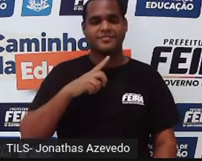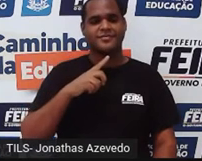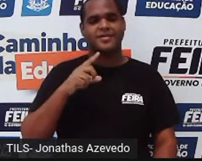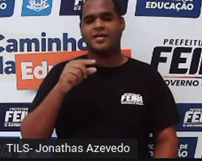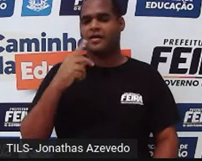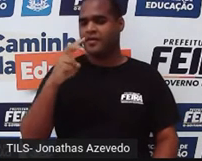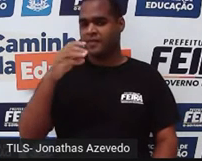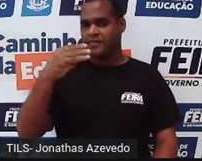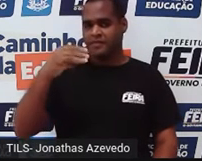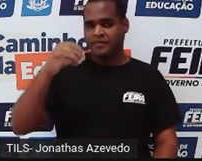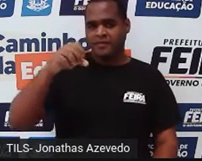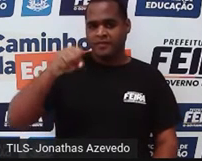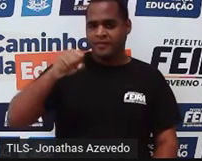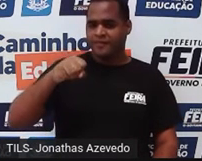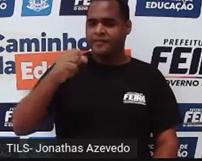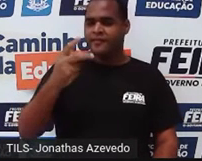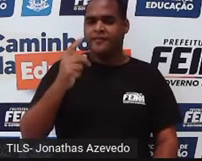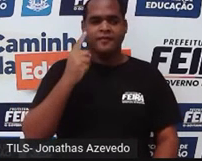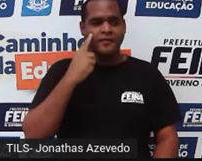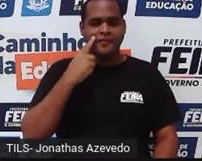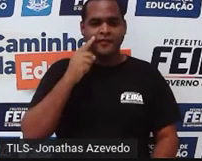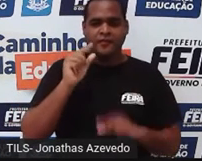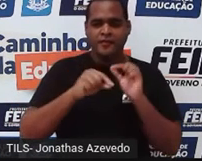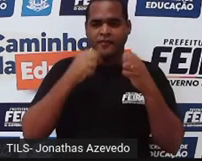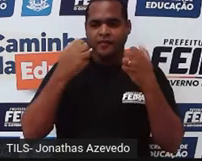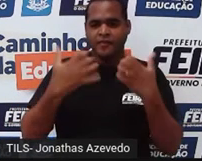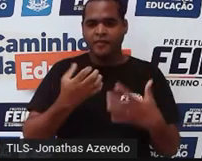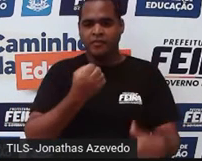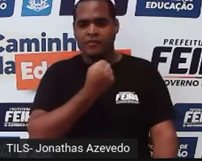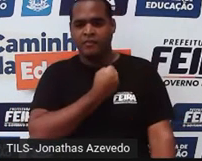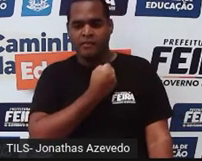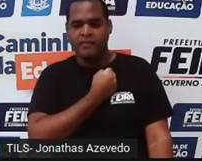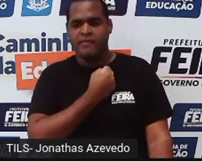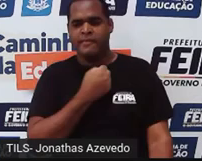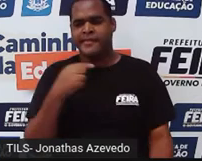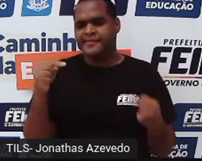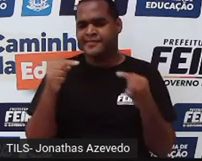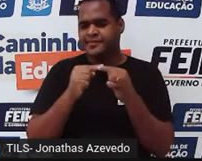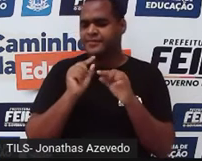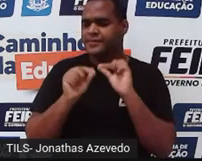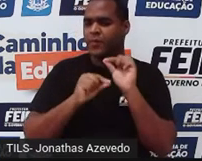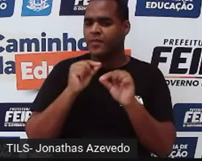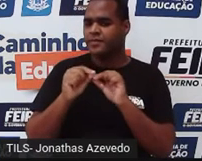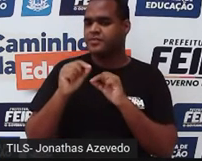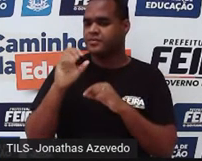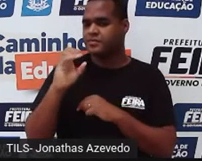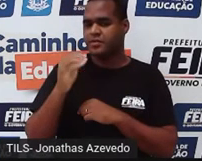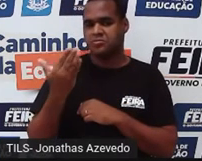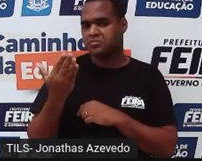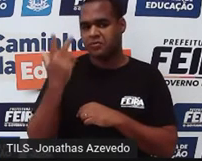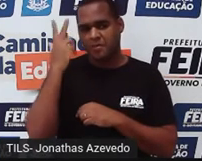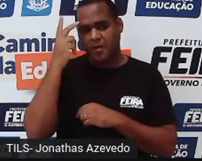vou te dar 30 segundos para você descobrir, desses três aí, qual é o número natural.